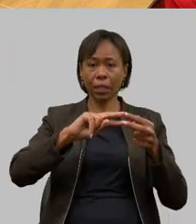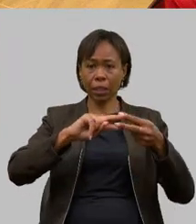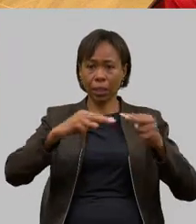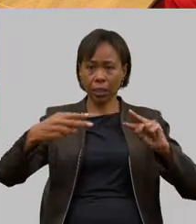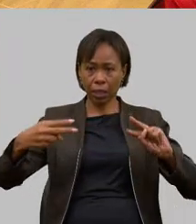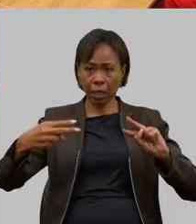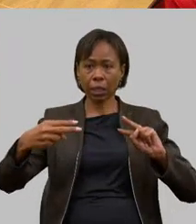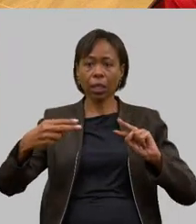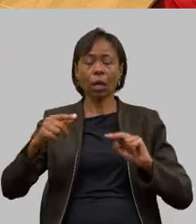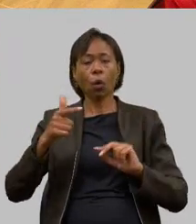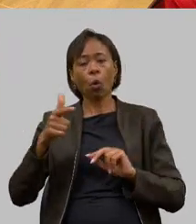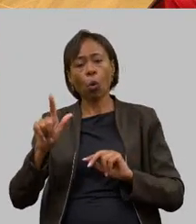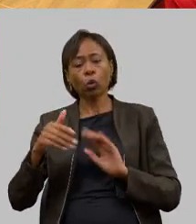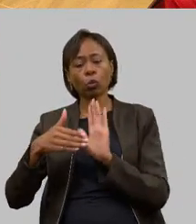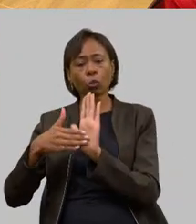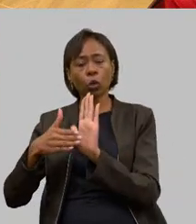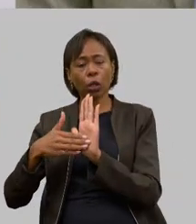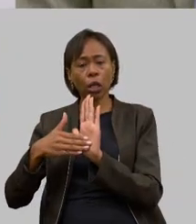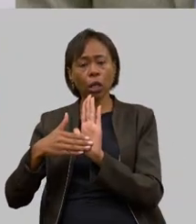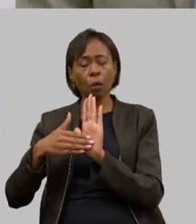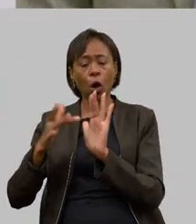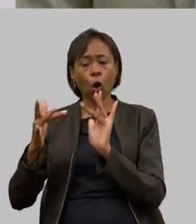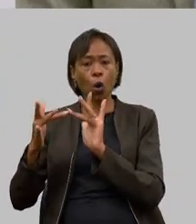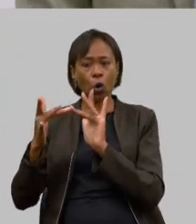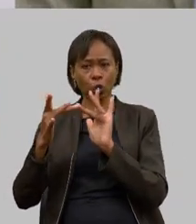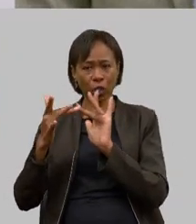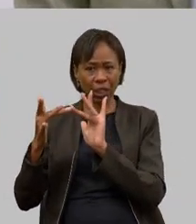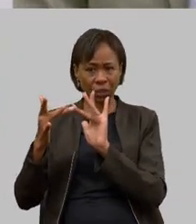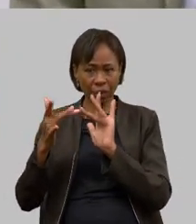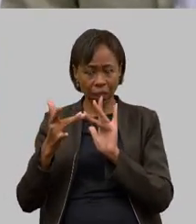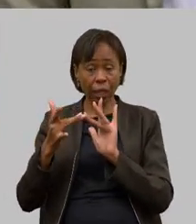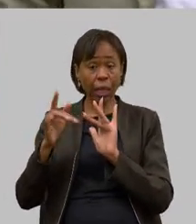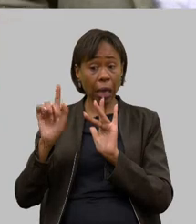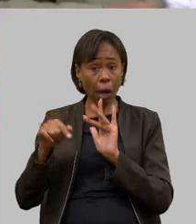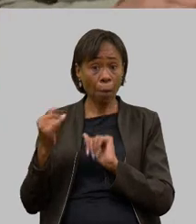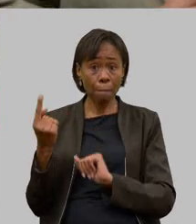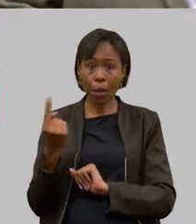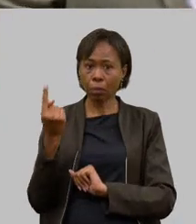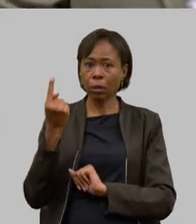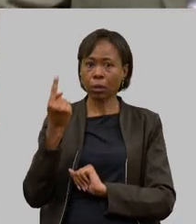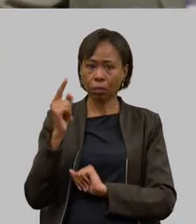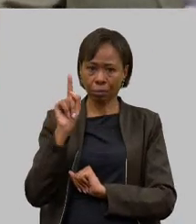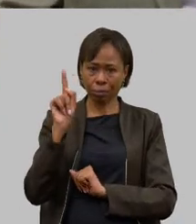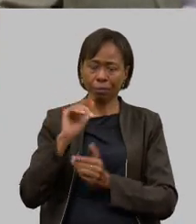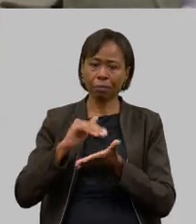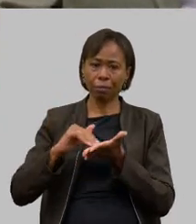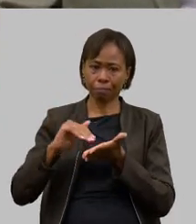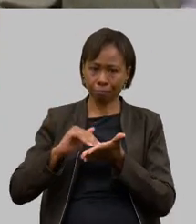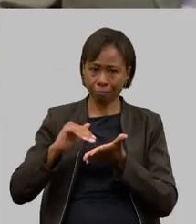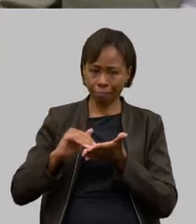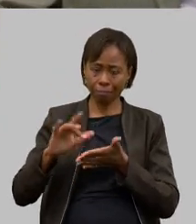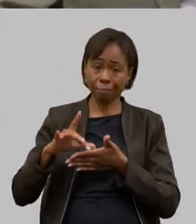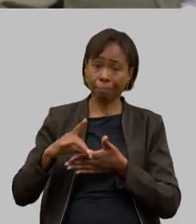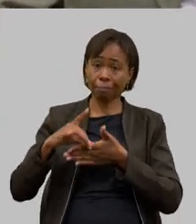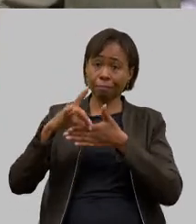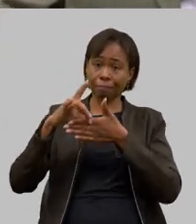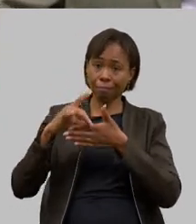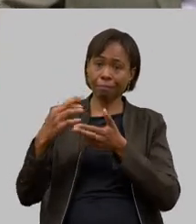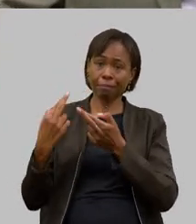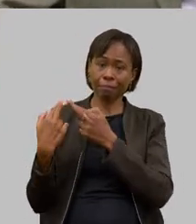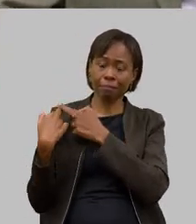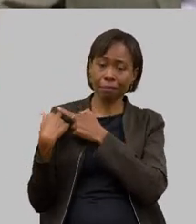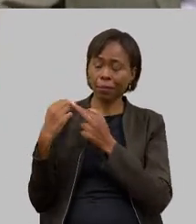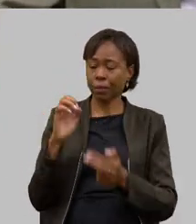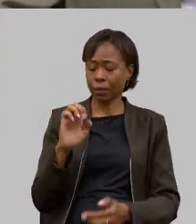que é um programa pioneiro da secretaria liderado aí pela pela